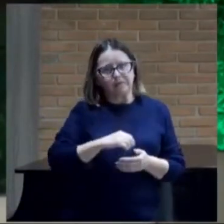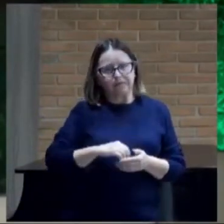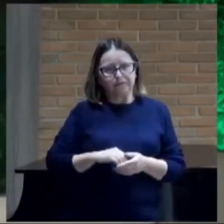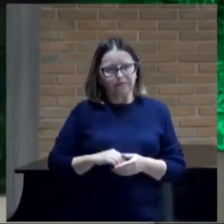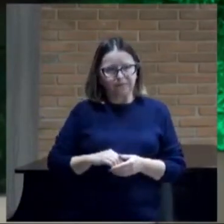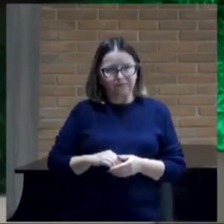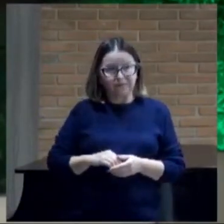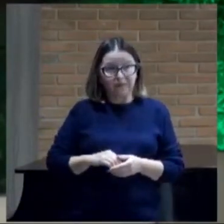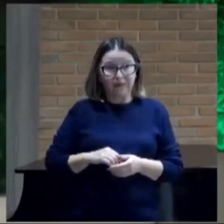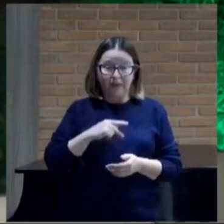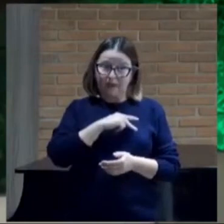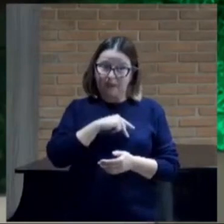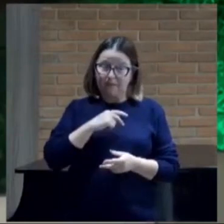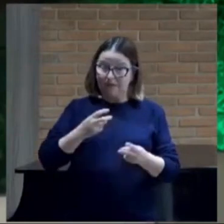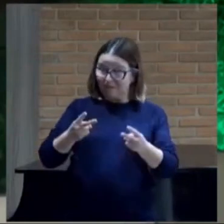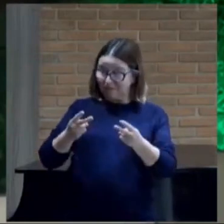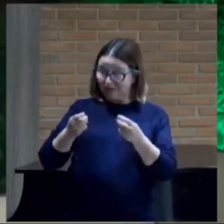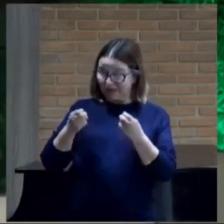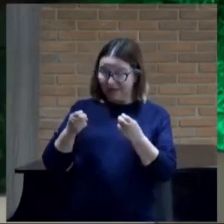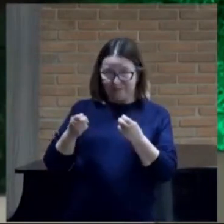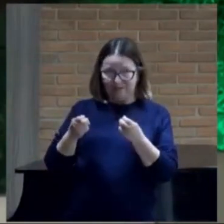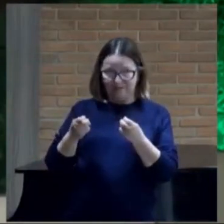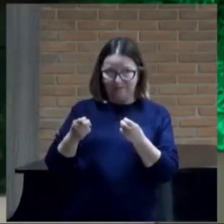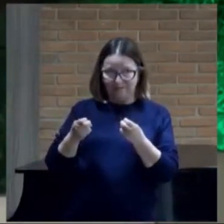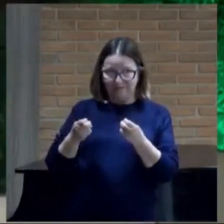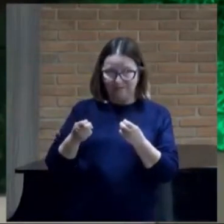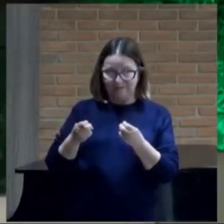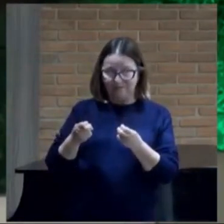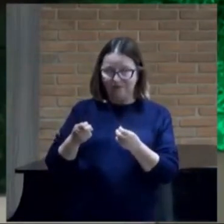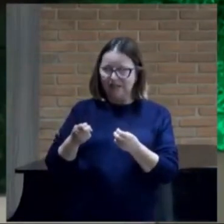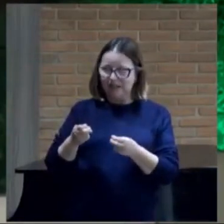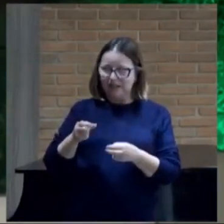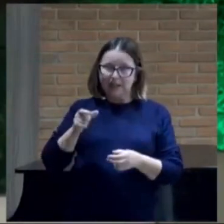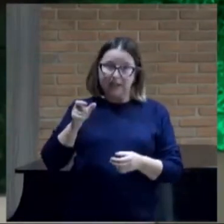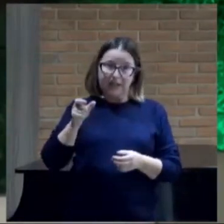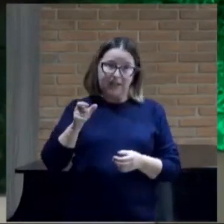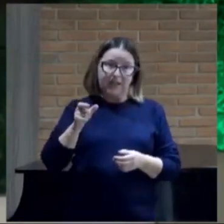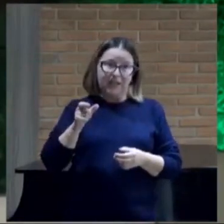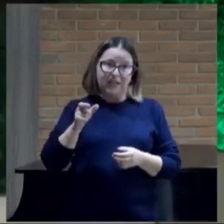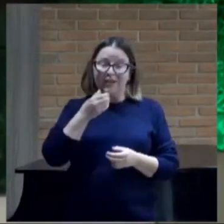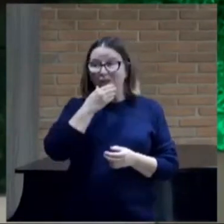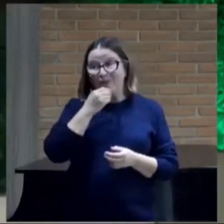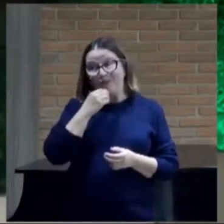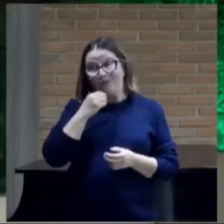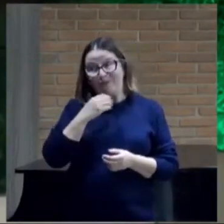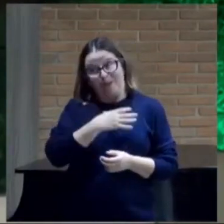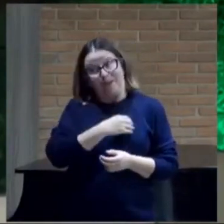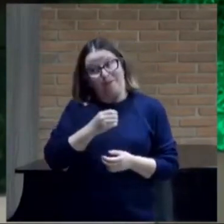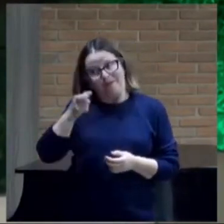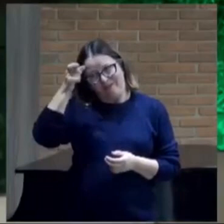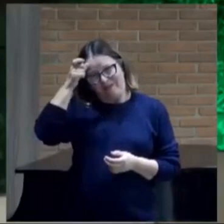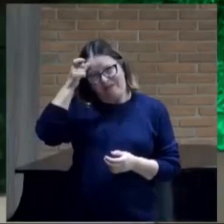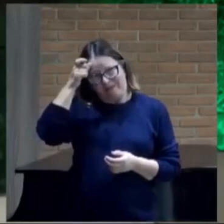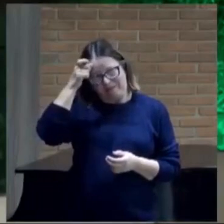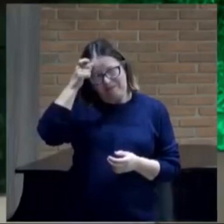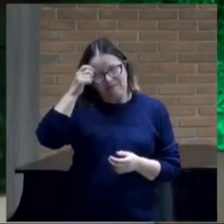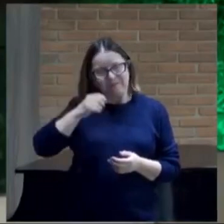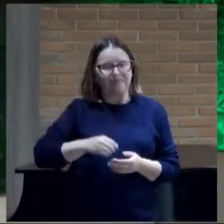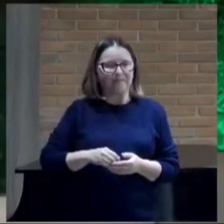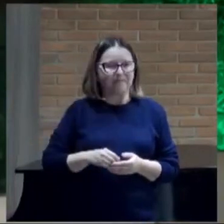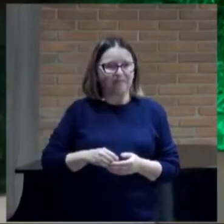e ele percebeu, de quem ele era filho, filho, do diabo,